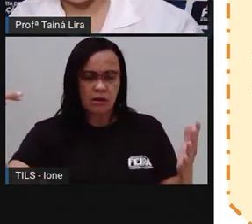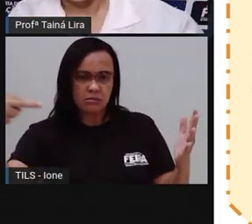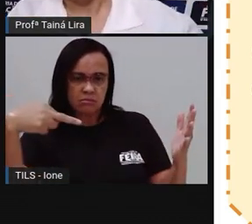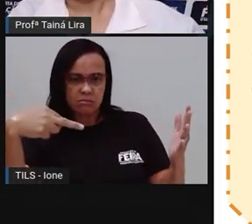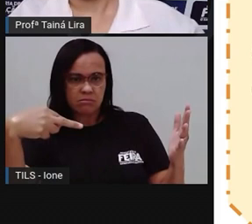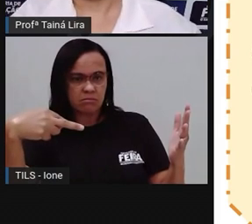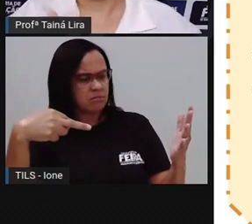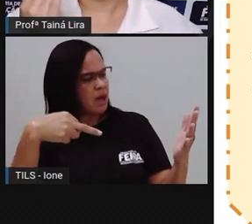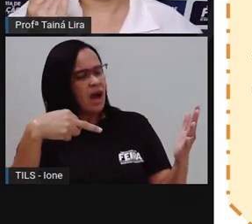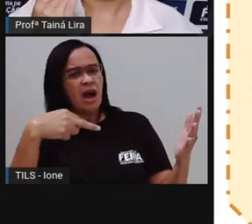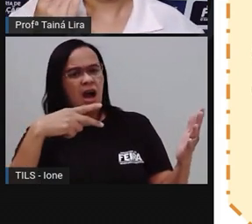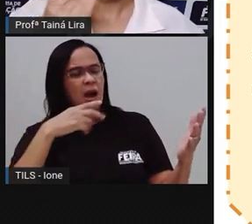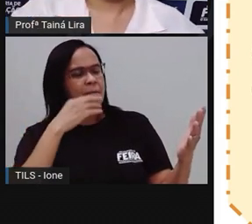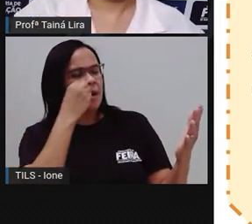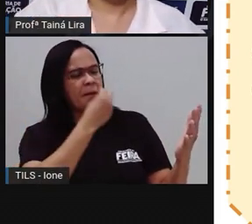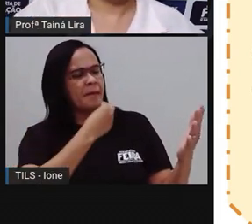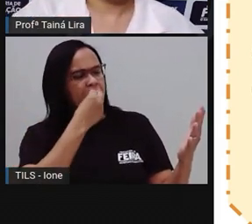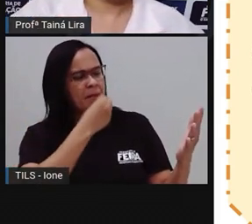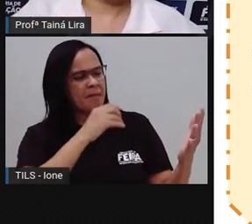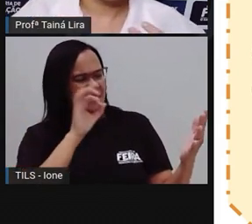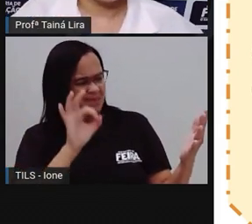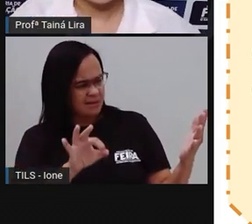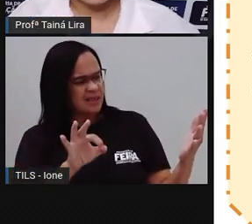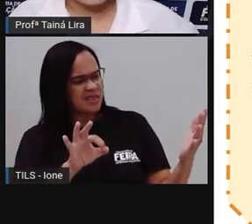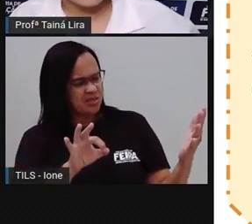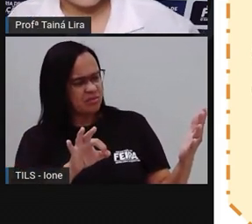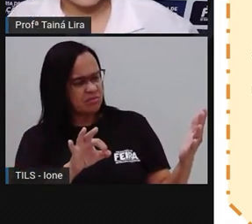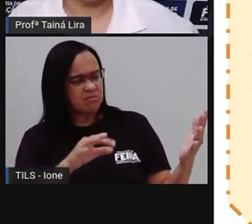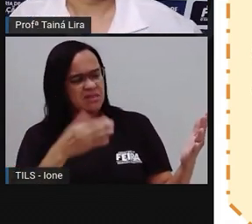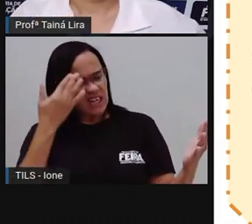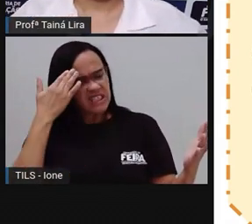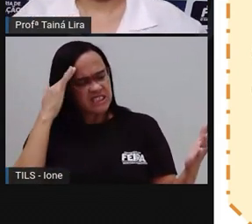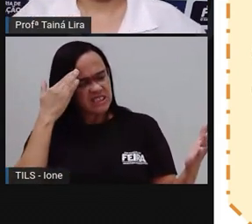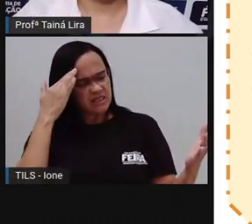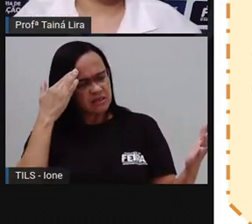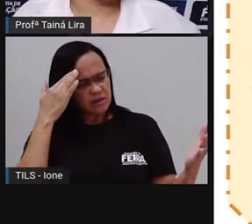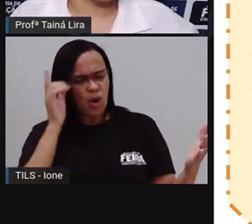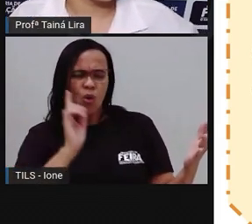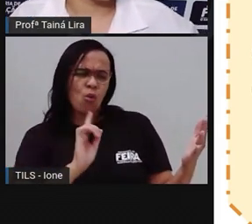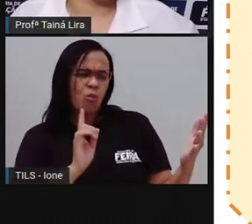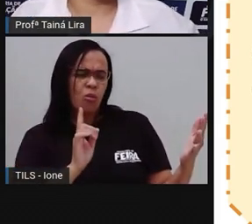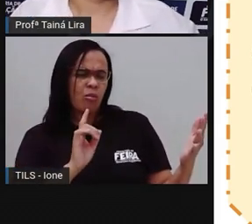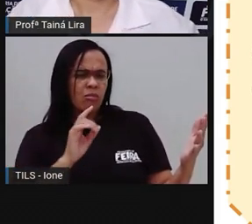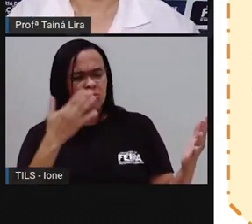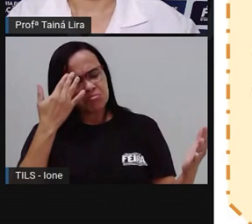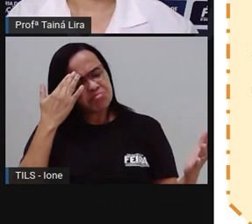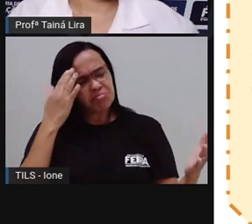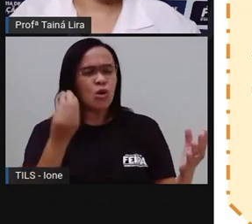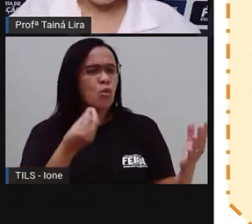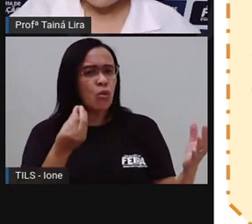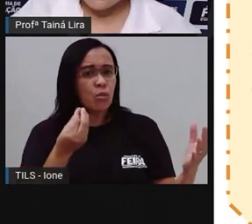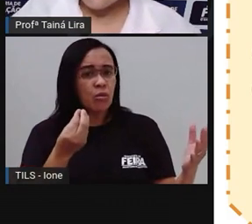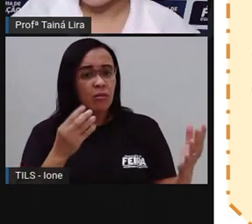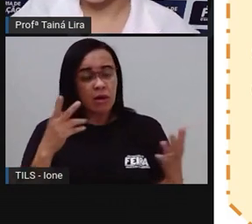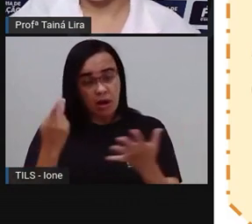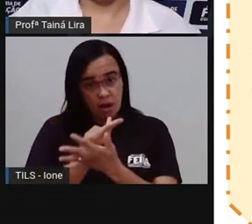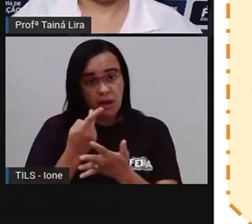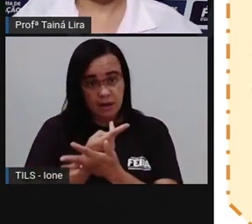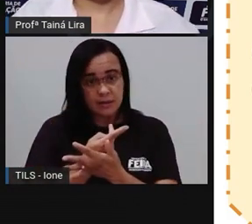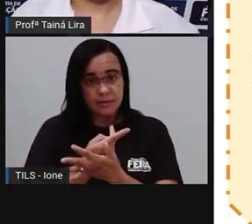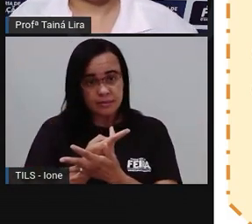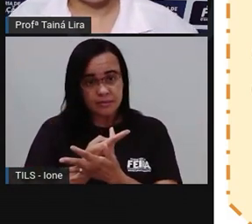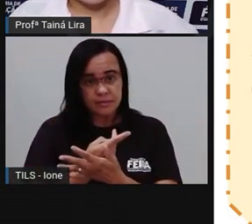aqui, ou então, ó, isso aqui eu ainda não entendi, né? O você queria dizer aqui? E aí fazer,